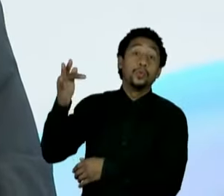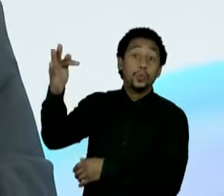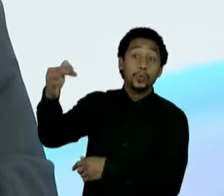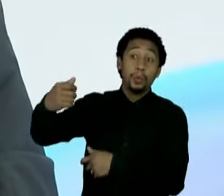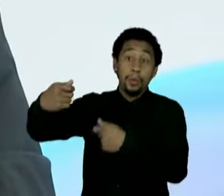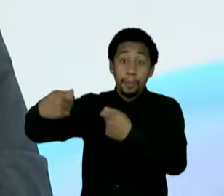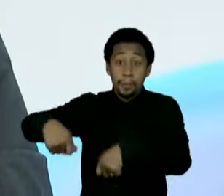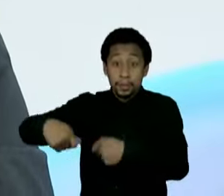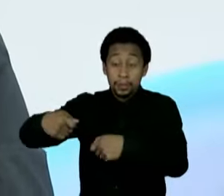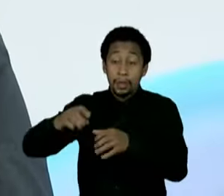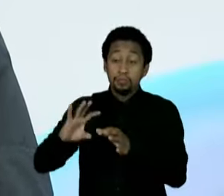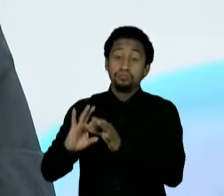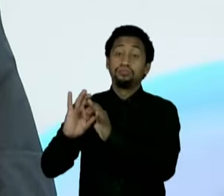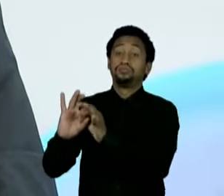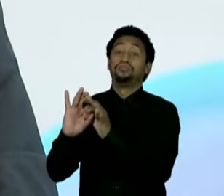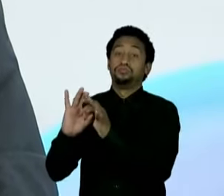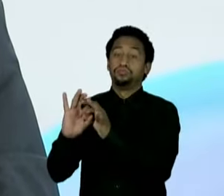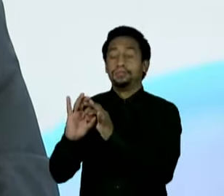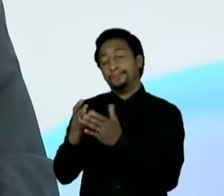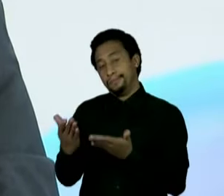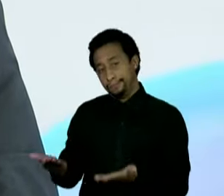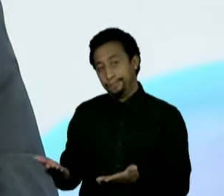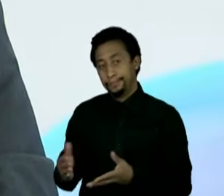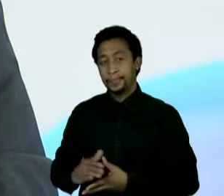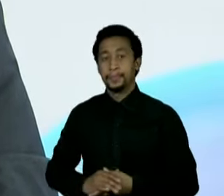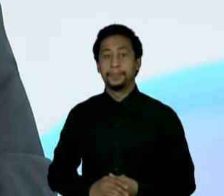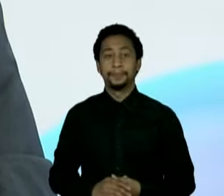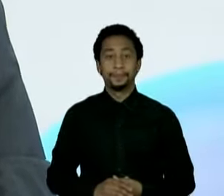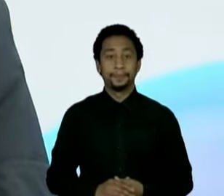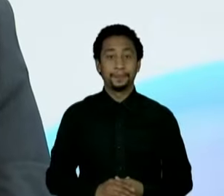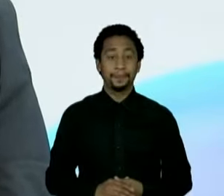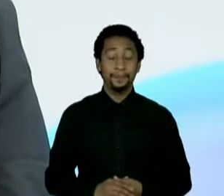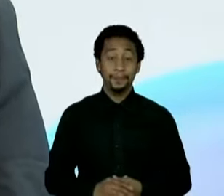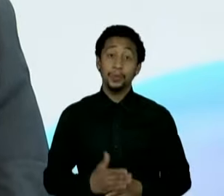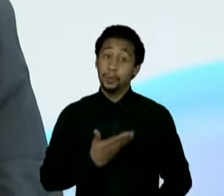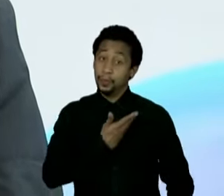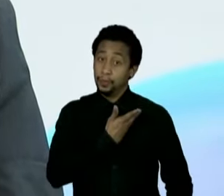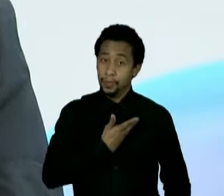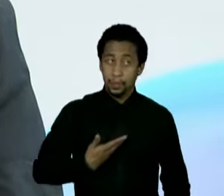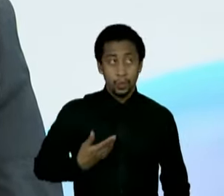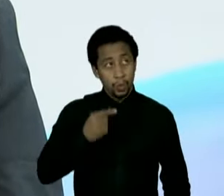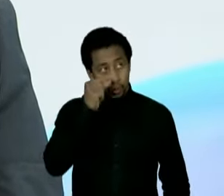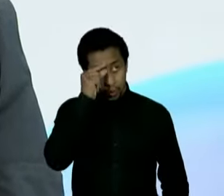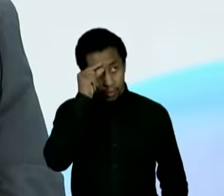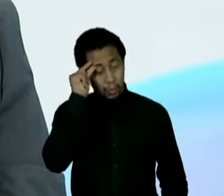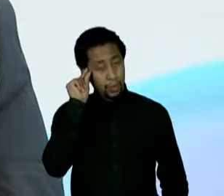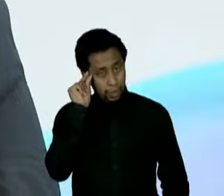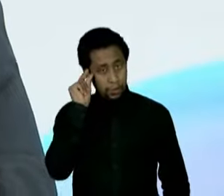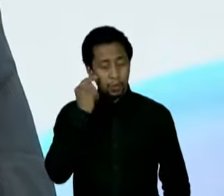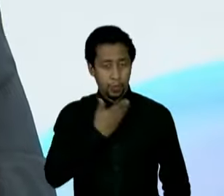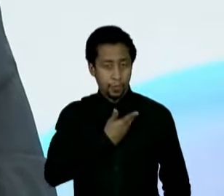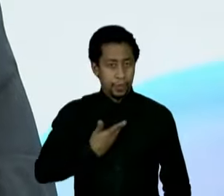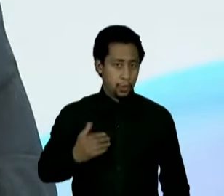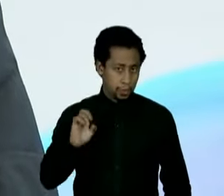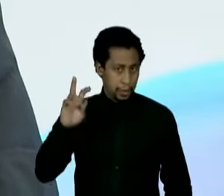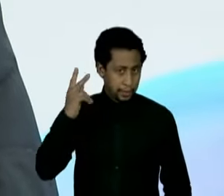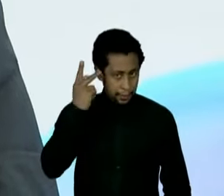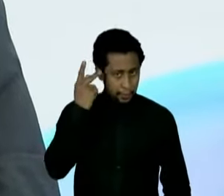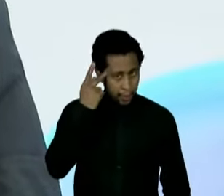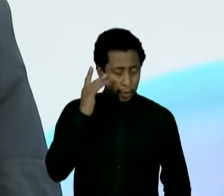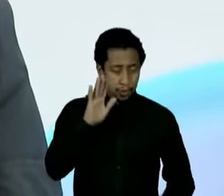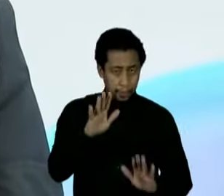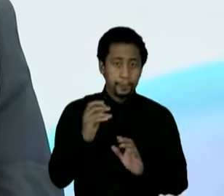candidatura única. Com relação ao governador Rodrigo, algumas pessoas do PSDB